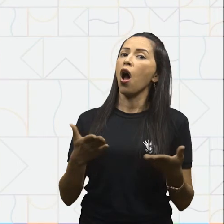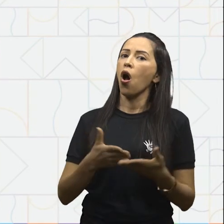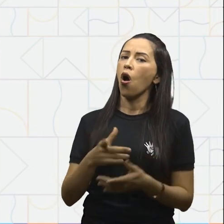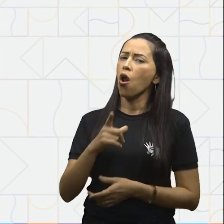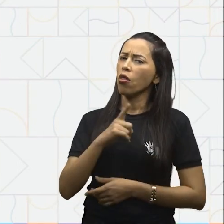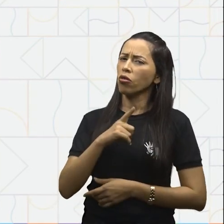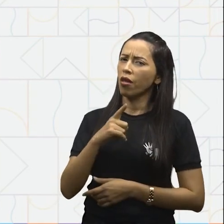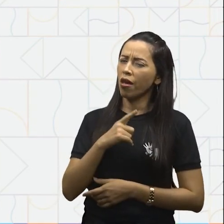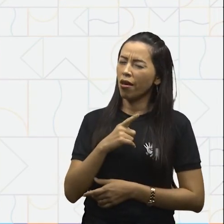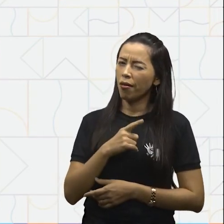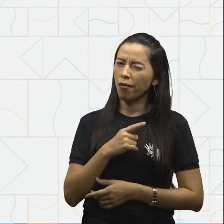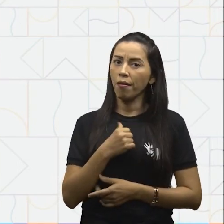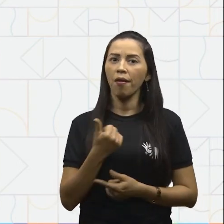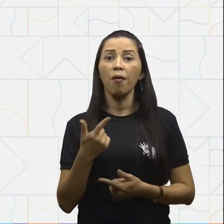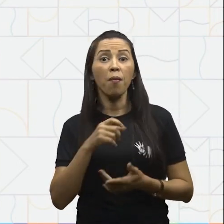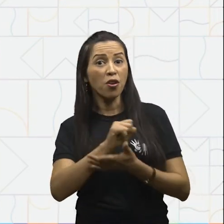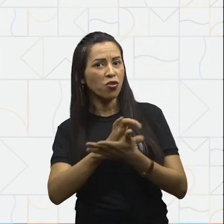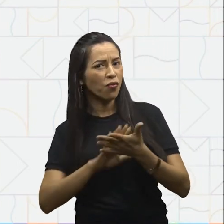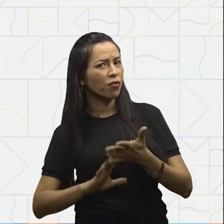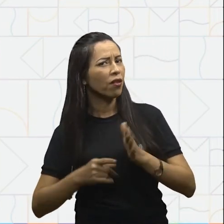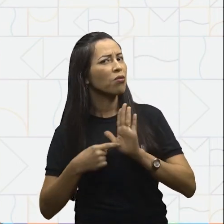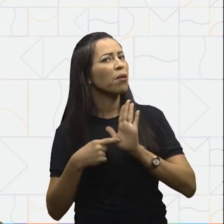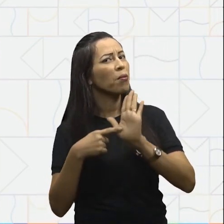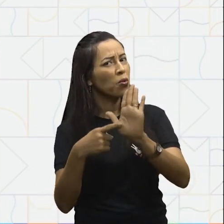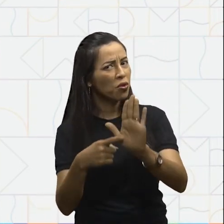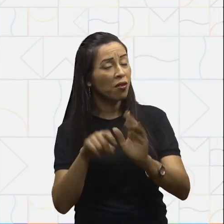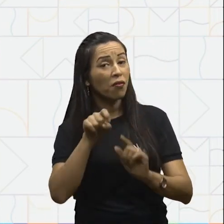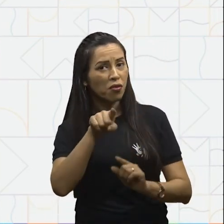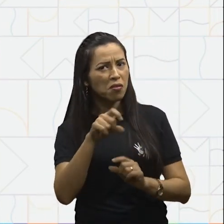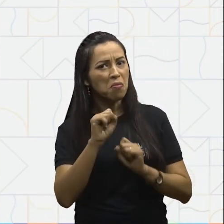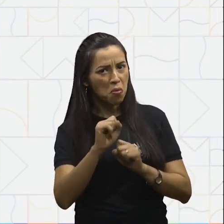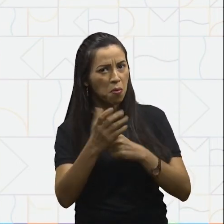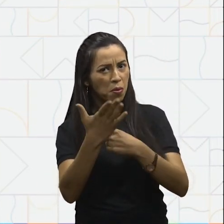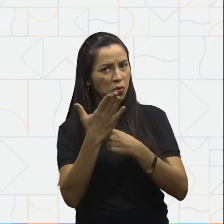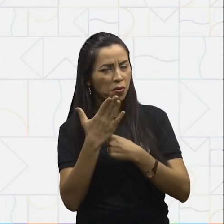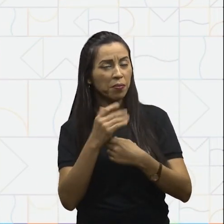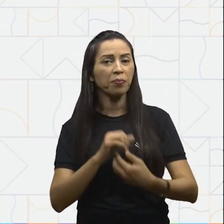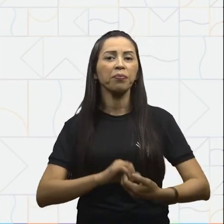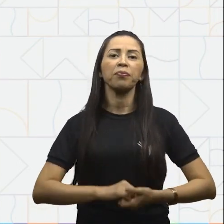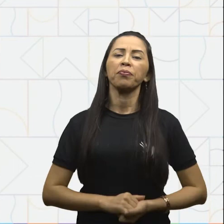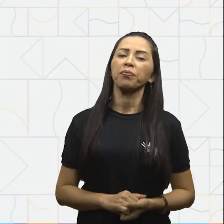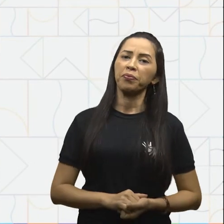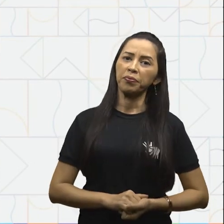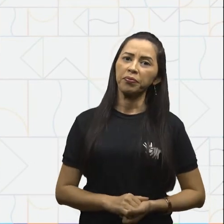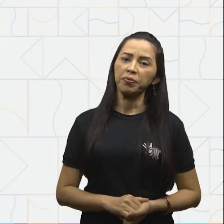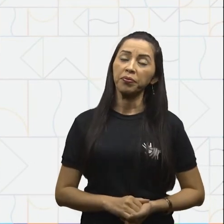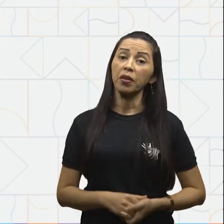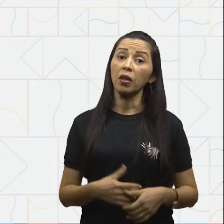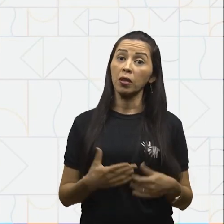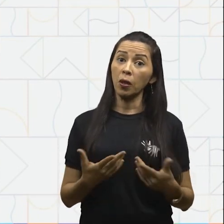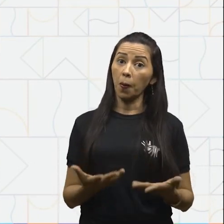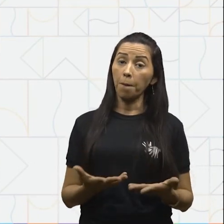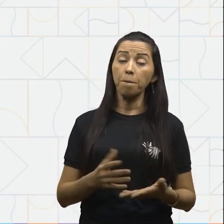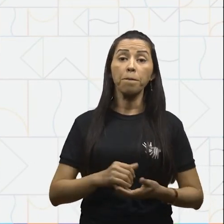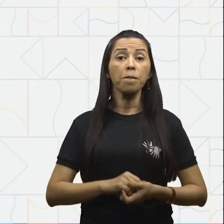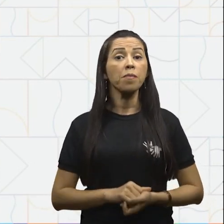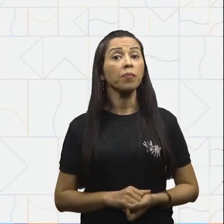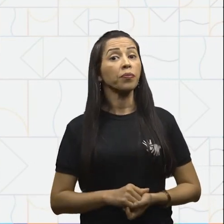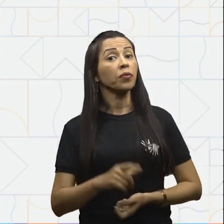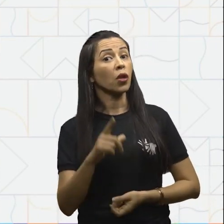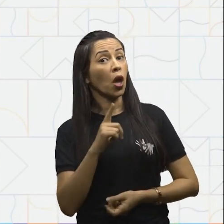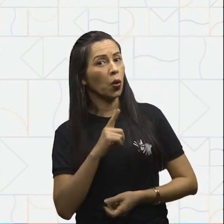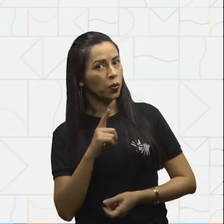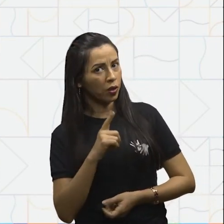resolver e gostaria de saber se você pode me ajudar. E ele é o seguinte. Eu tenho